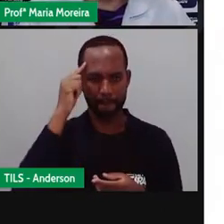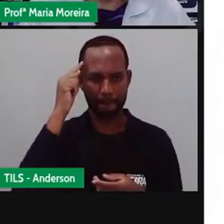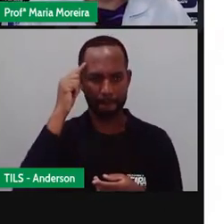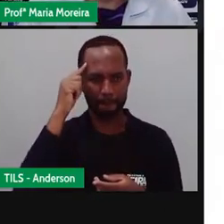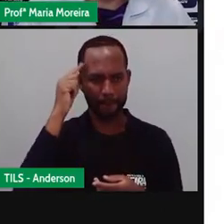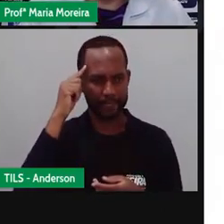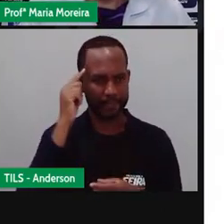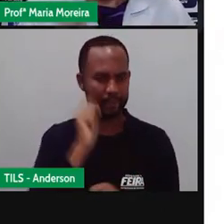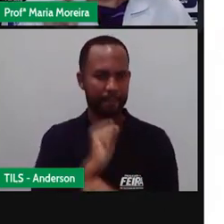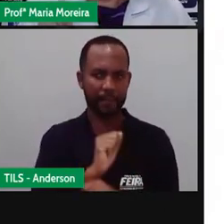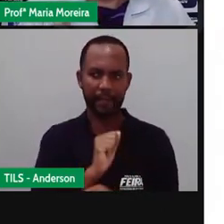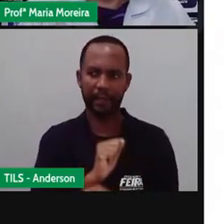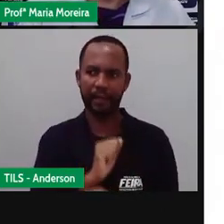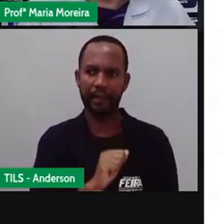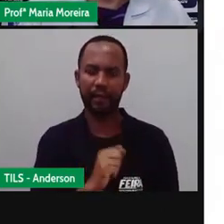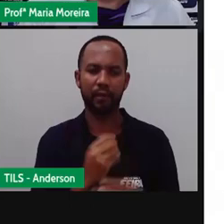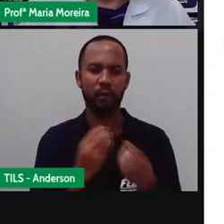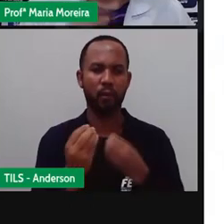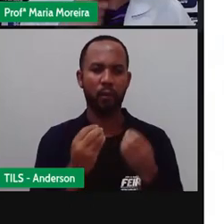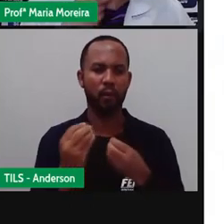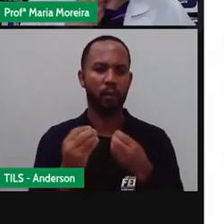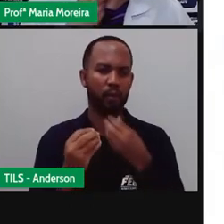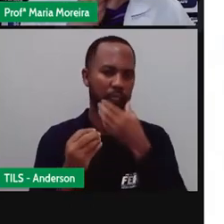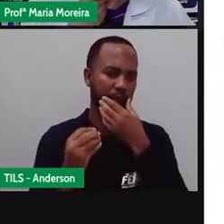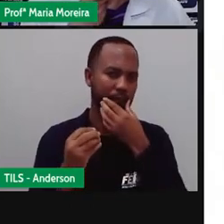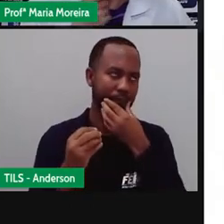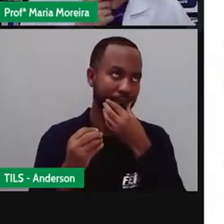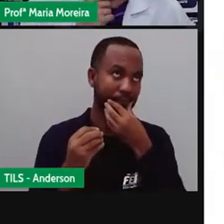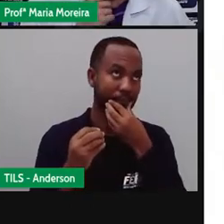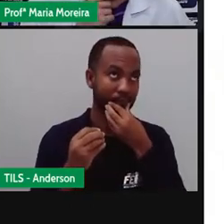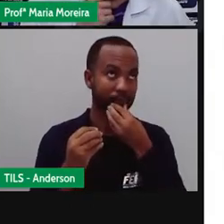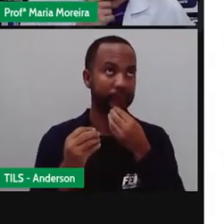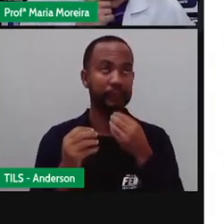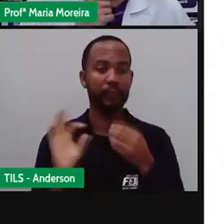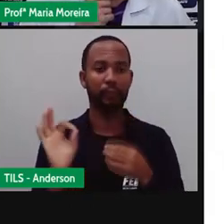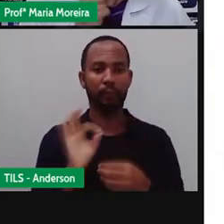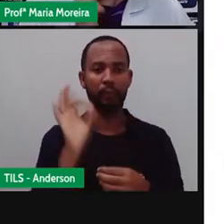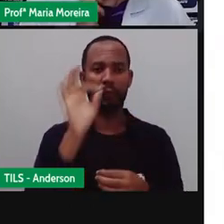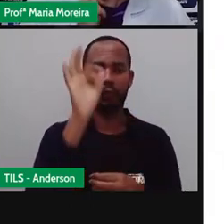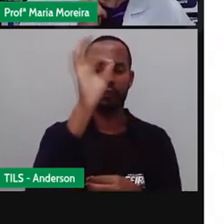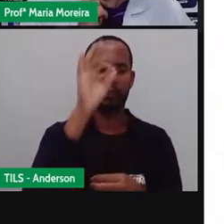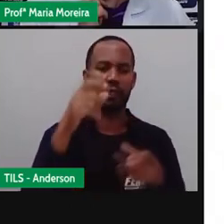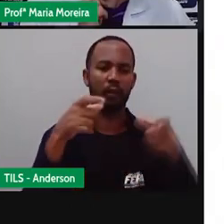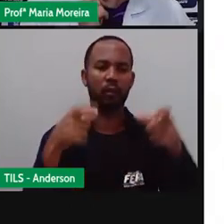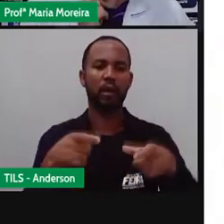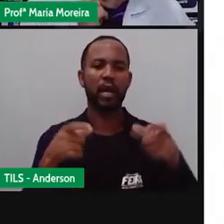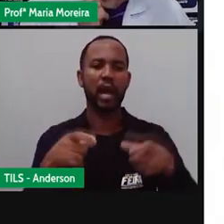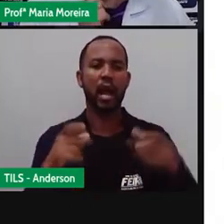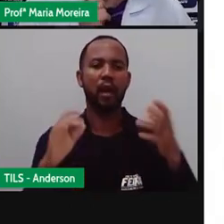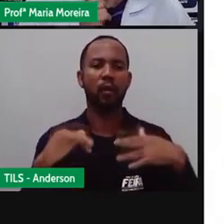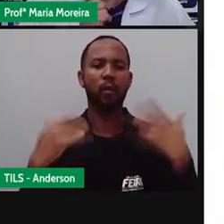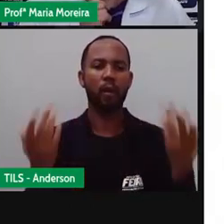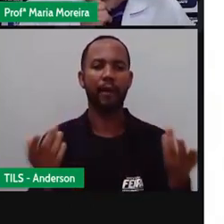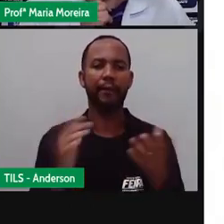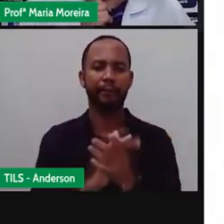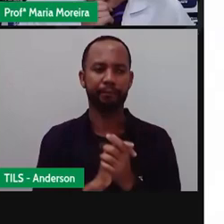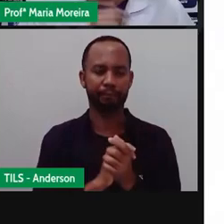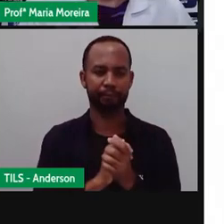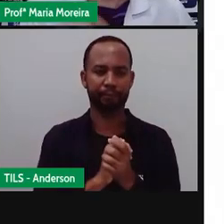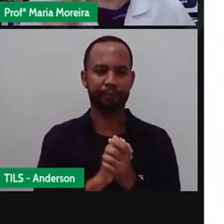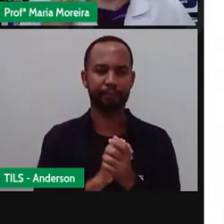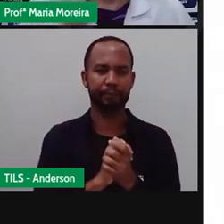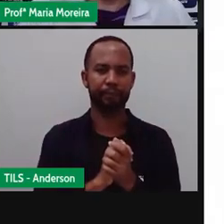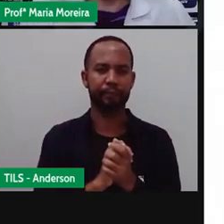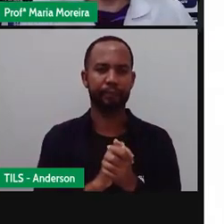verdade, né? Essa mosca, ela passou por onde antes? Já pararam pra pensar nisso? Pois é.